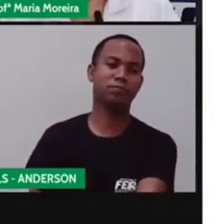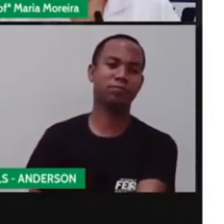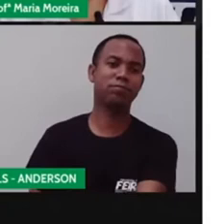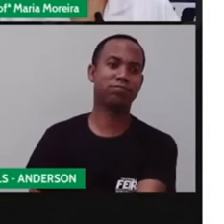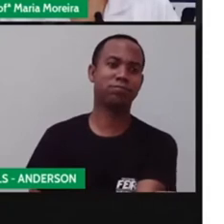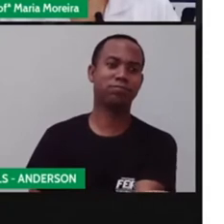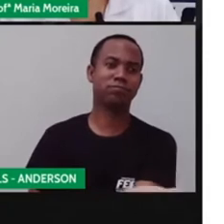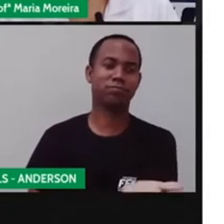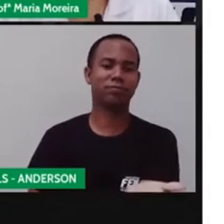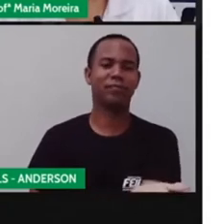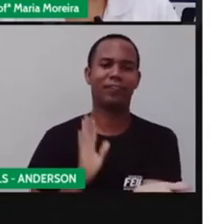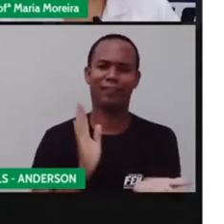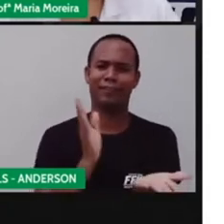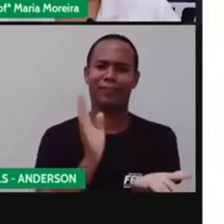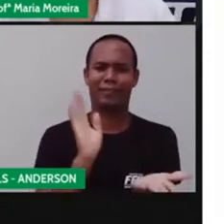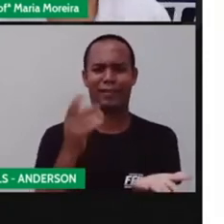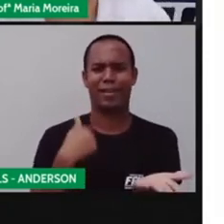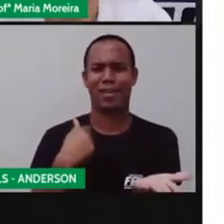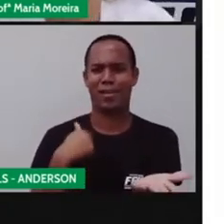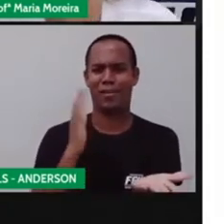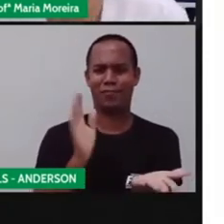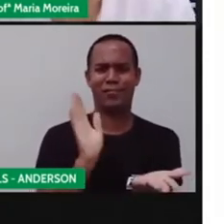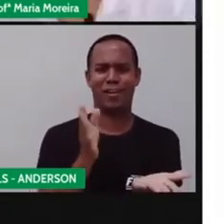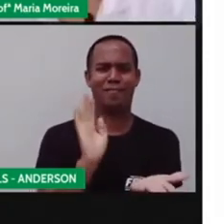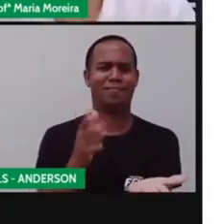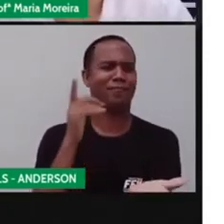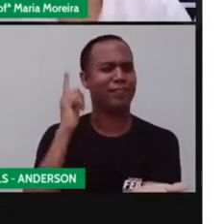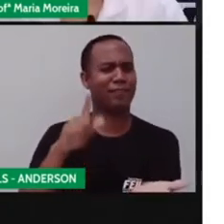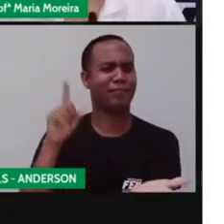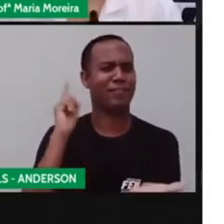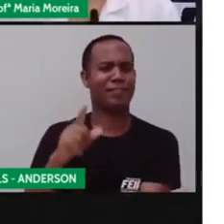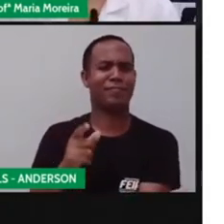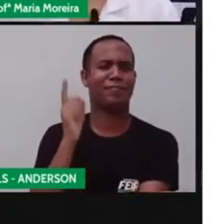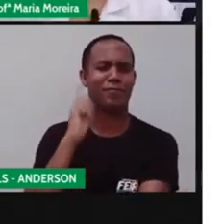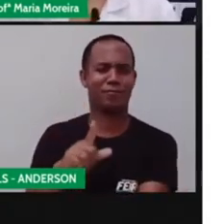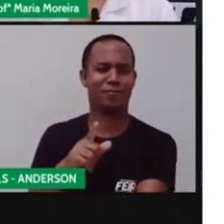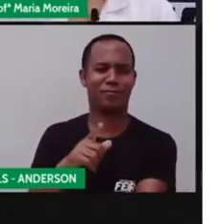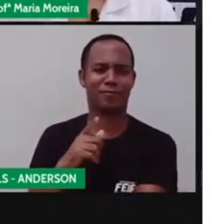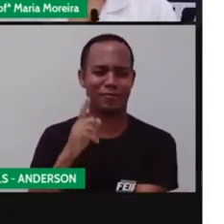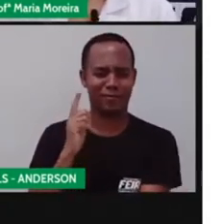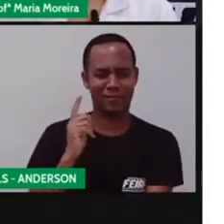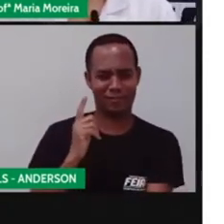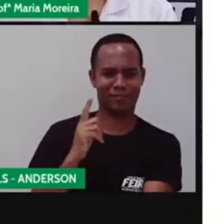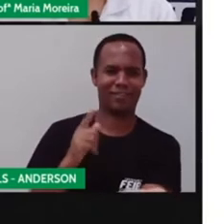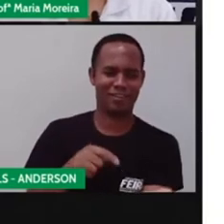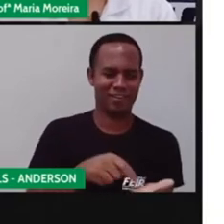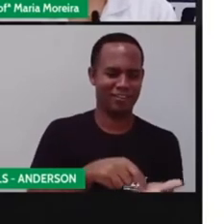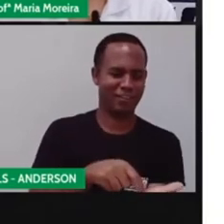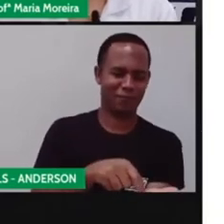Na mão, né? Eu não consigo. Não consegui nem jogar no chão, gente. Imagina jogar na mão. Você já conseguiu?